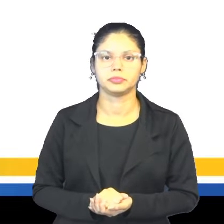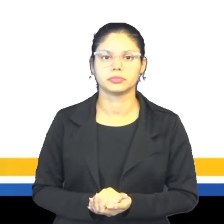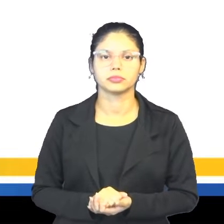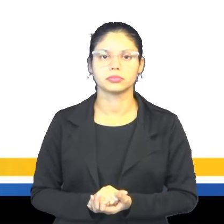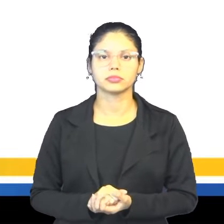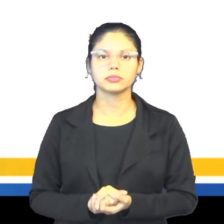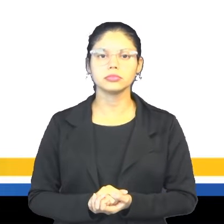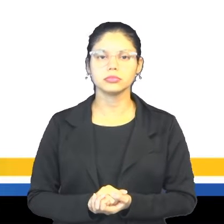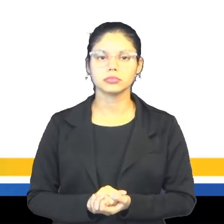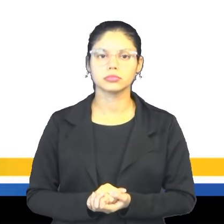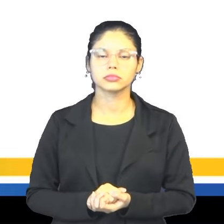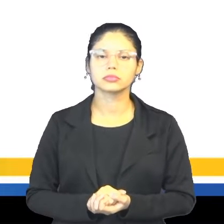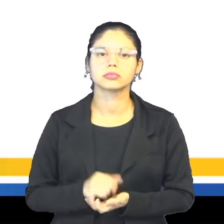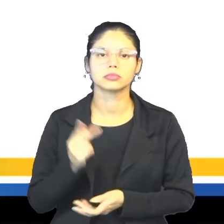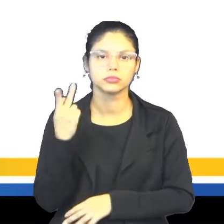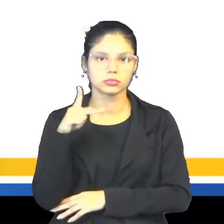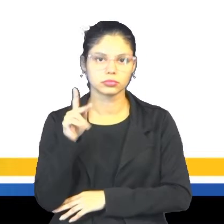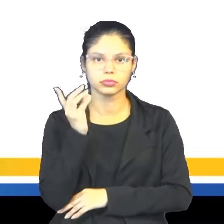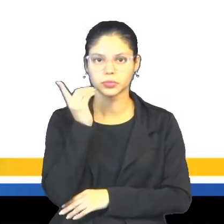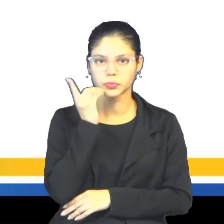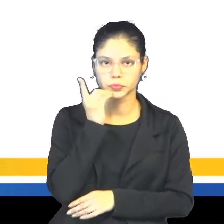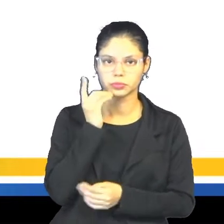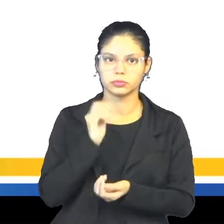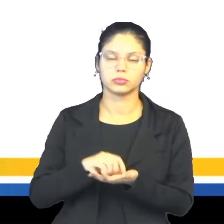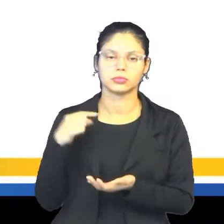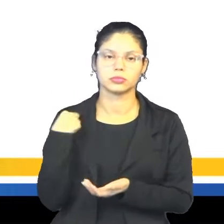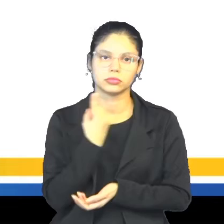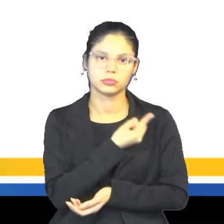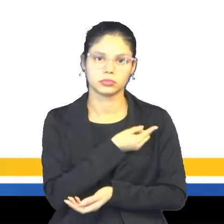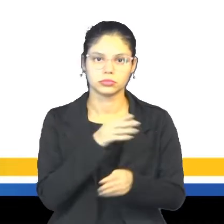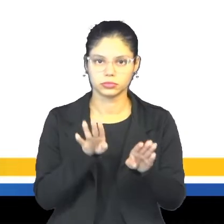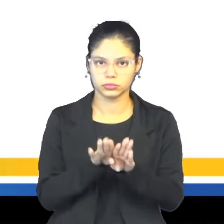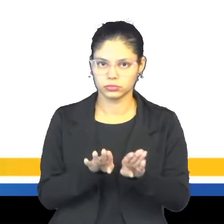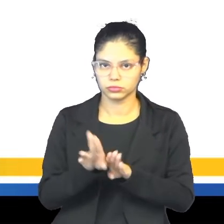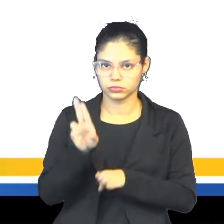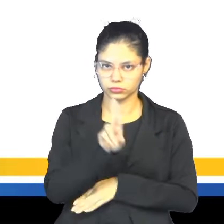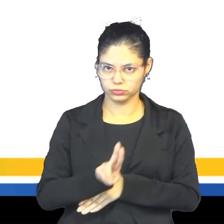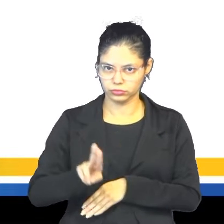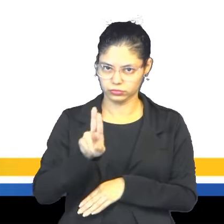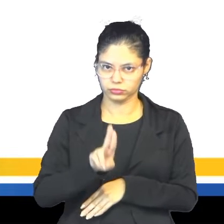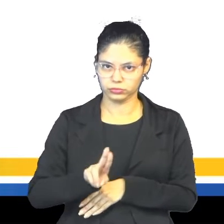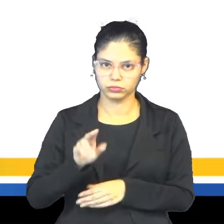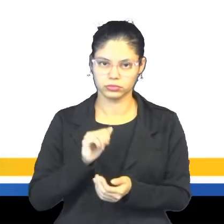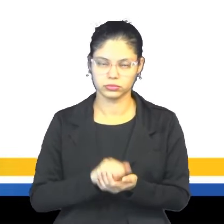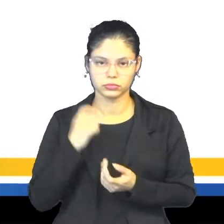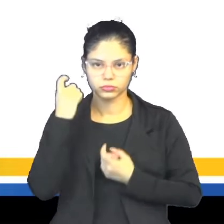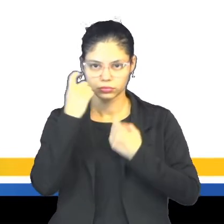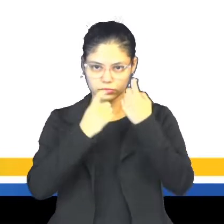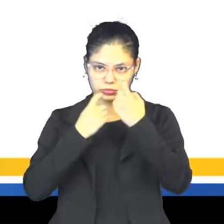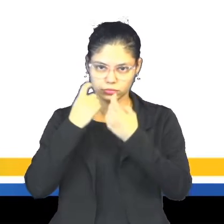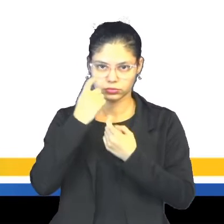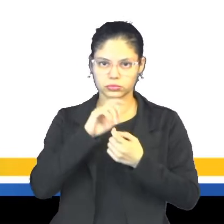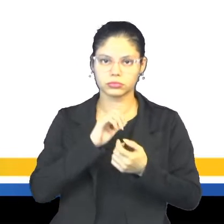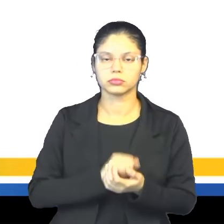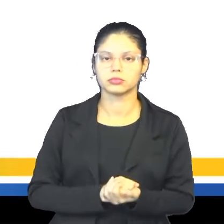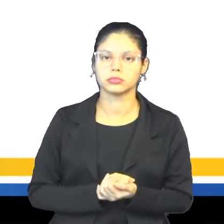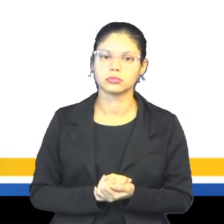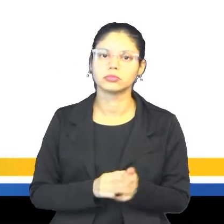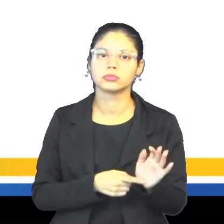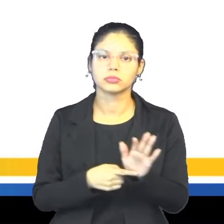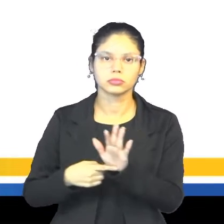Periods of the day. Períodos do dia. Nós também, né, utilizamos essas expressões pra